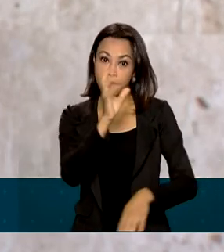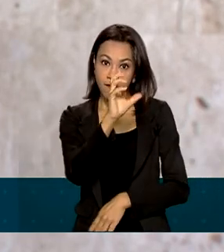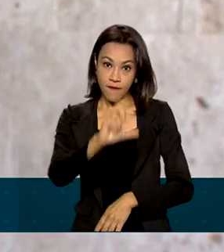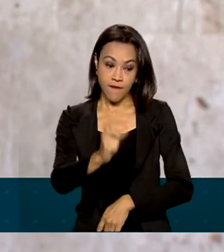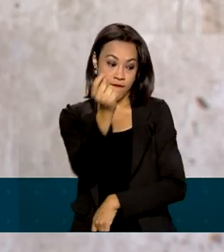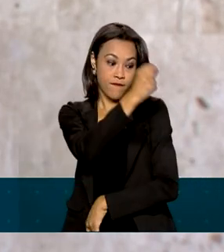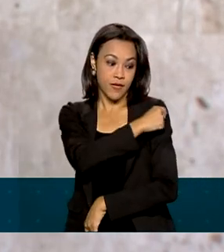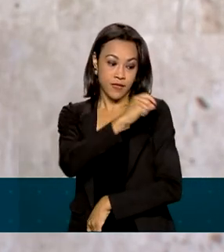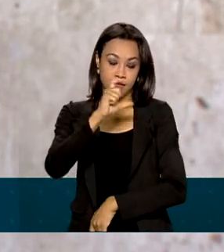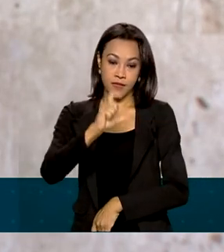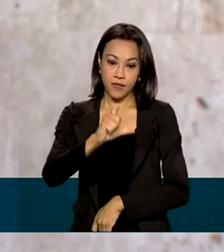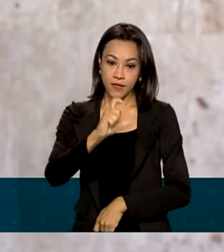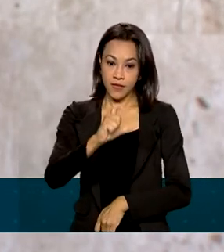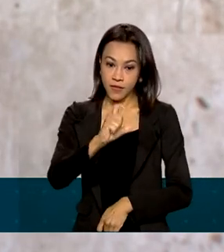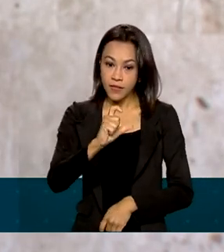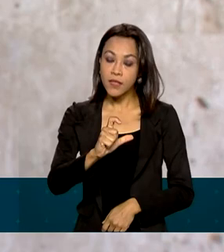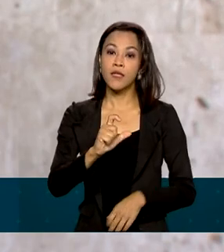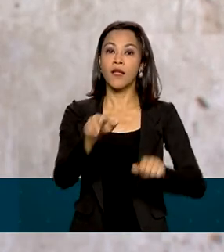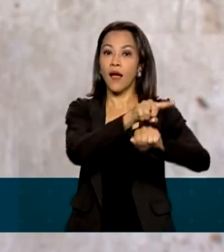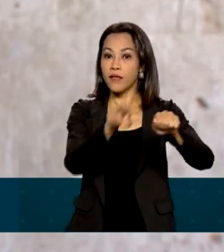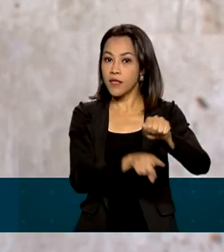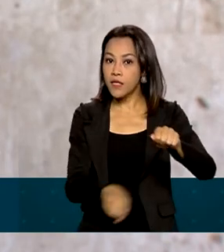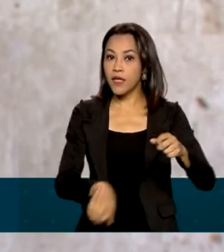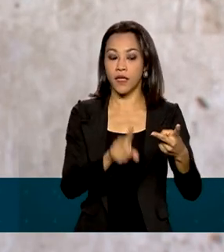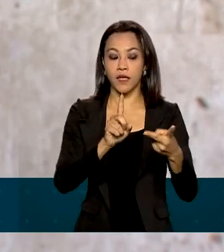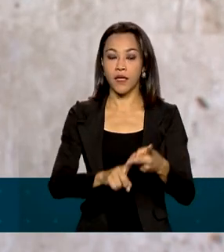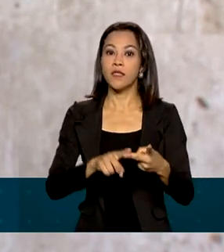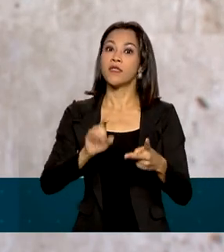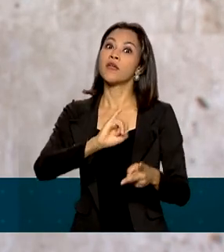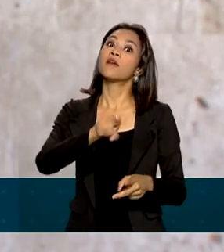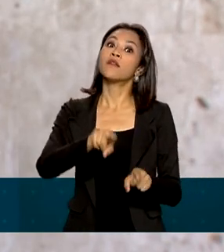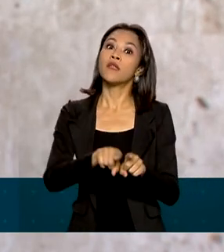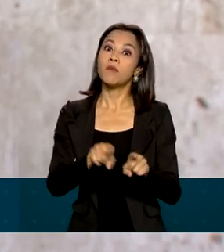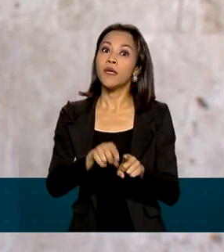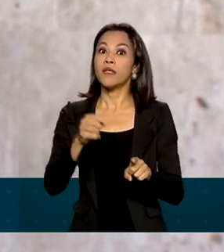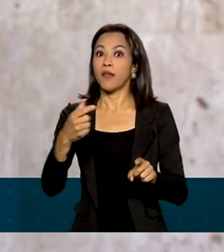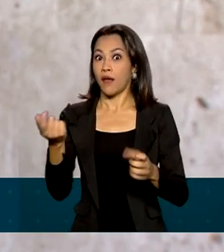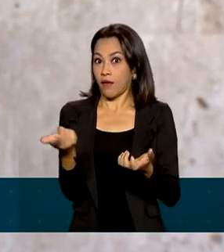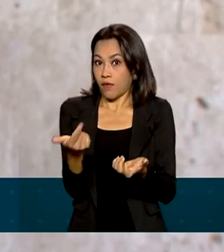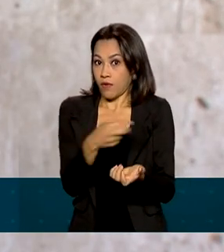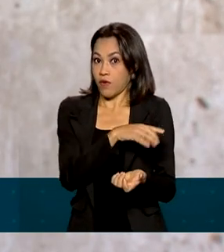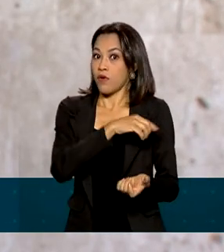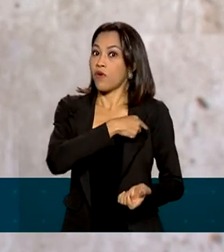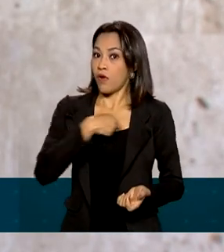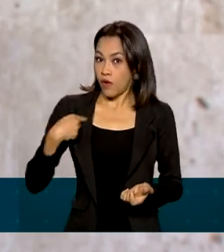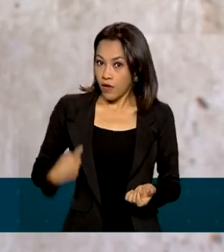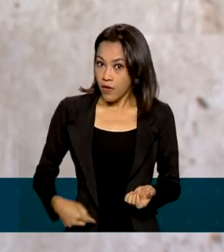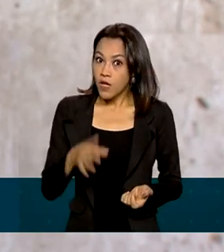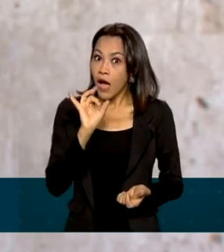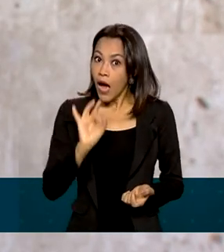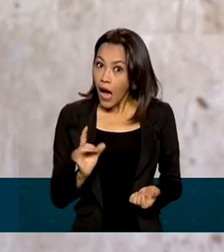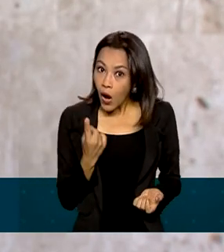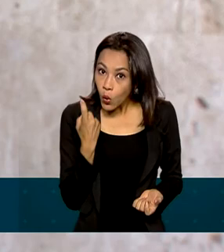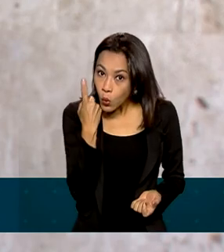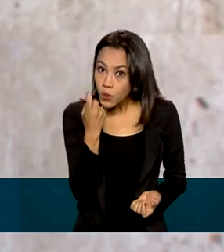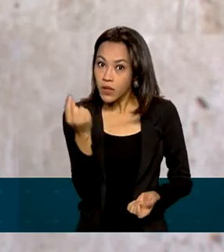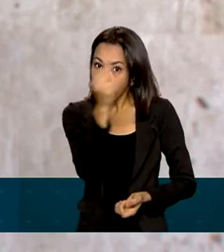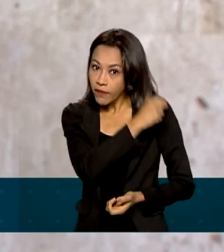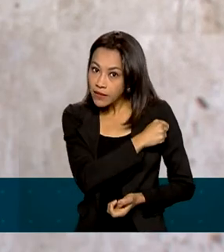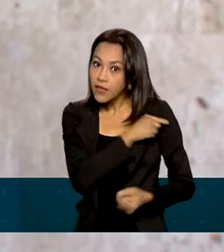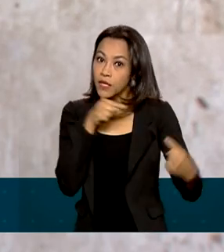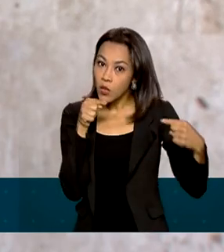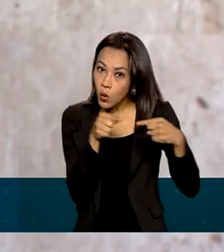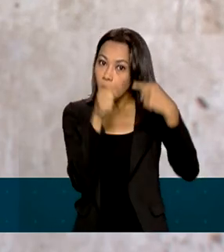doses da AstraZeneca, da Janssen e também da Coronavac, sendo que a única vacina que está autorizada pra essa idade